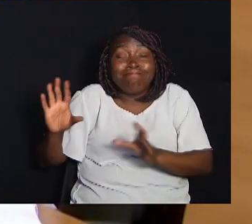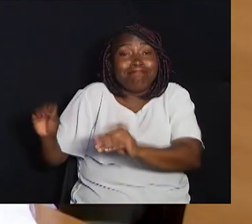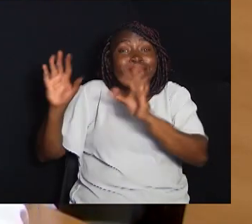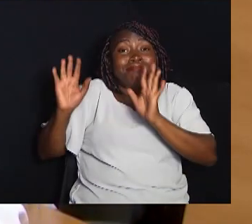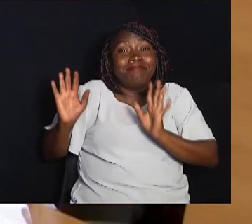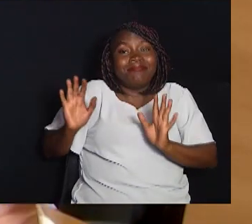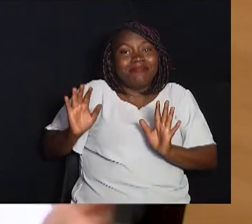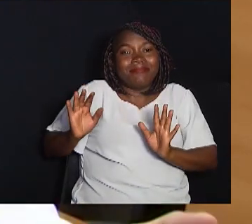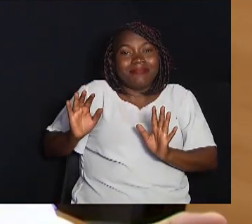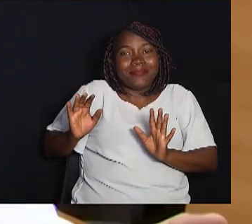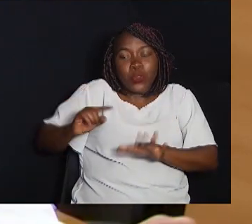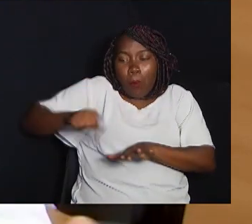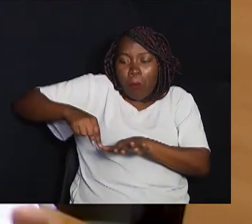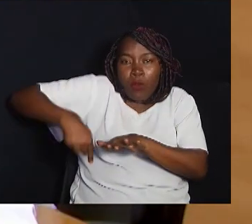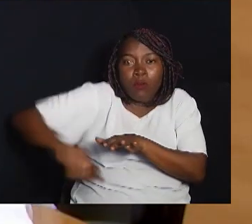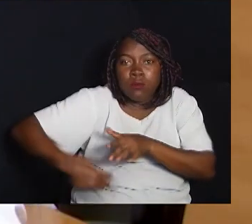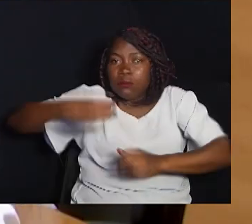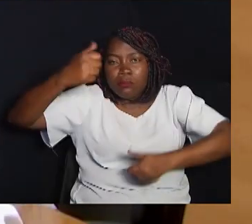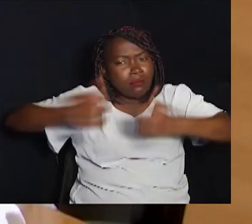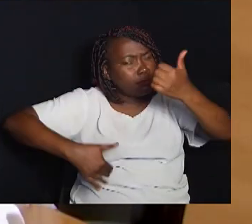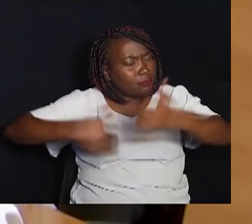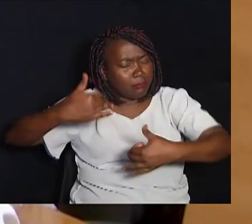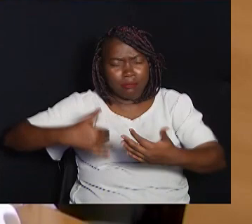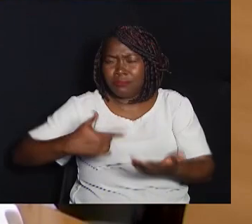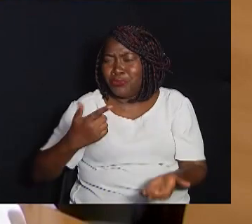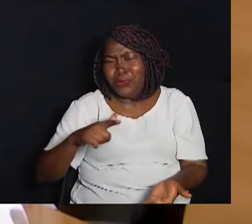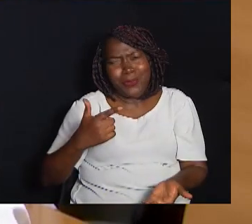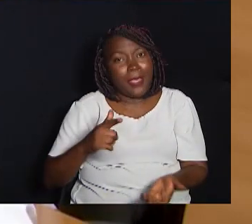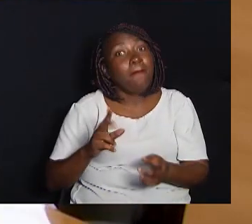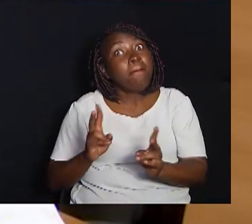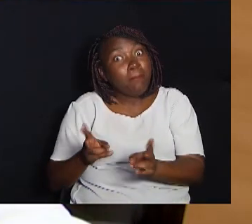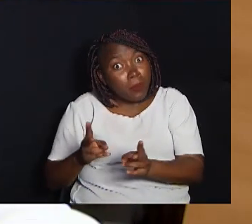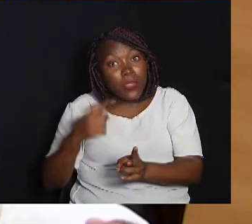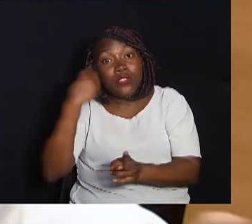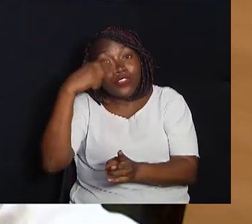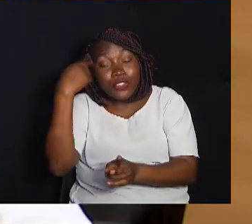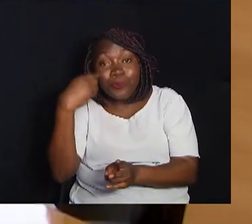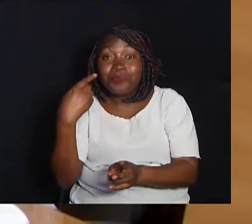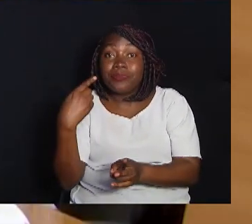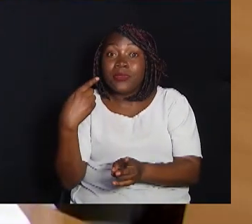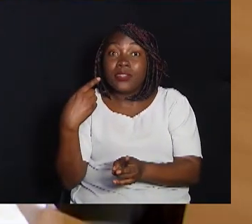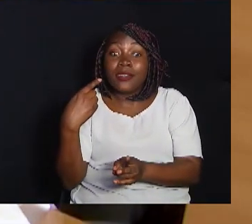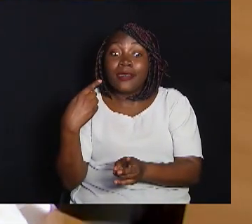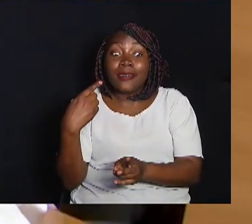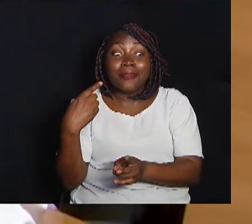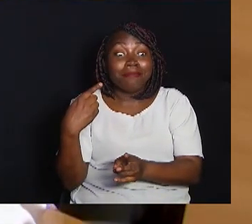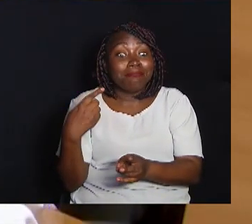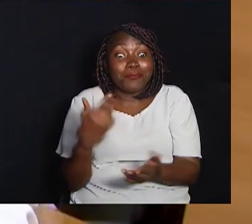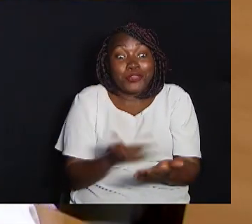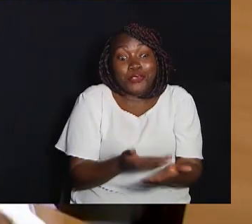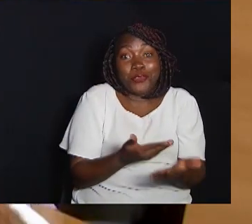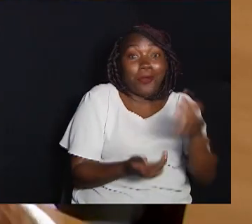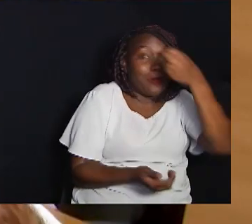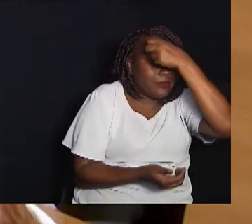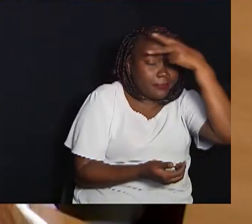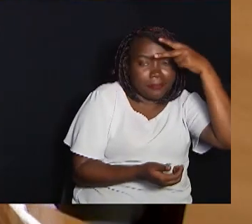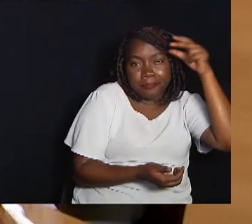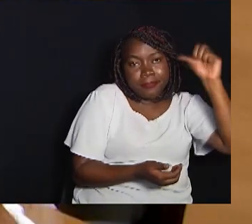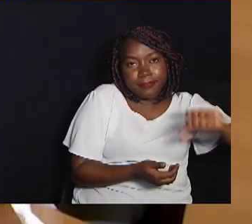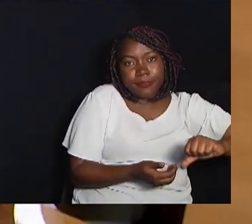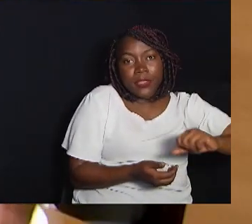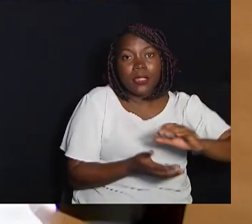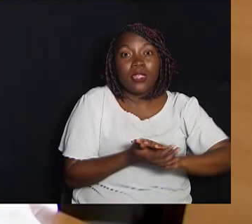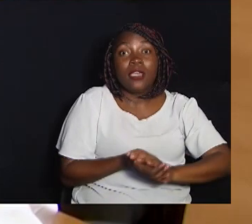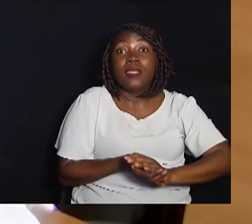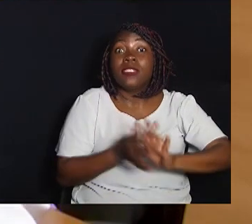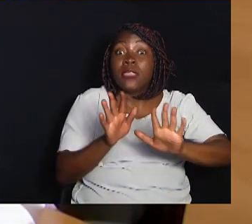profundidade nas escolas Nem nas escolas de direito E muito bem nas escolas municipais Então a gente